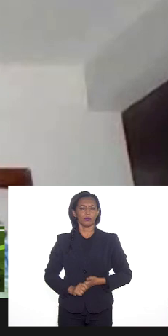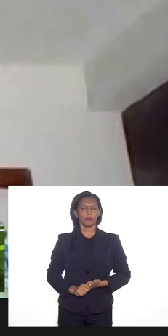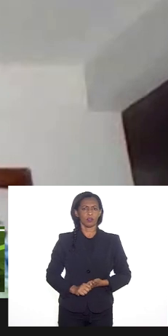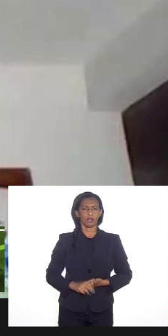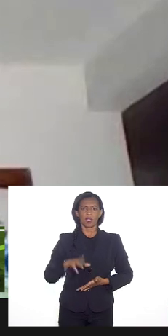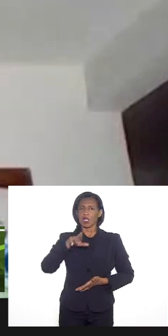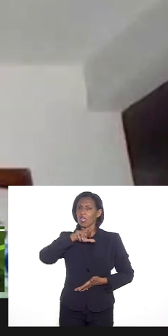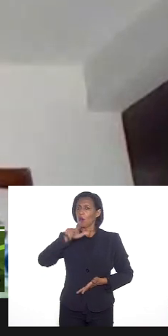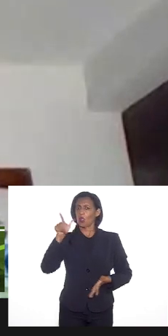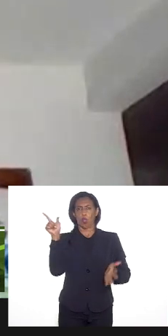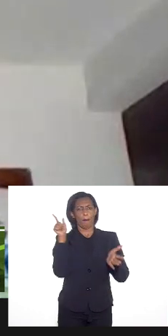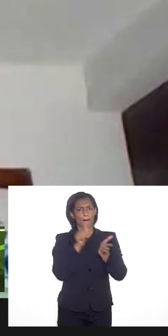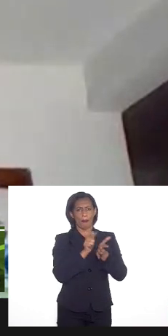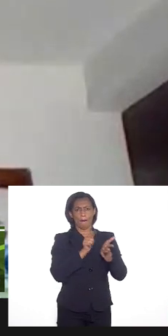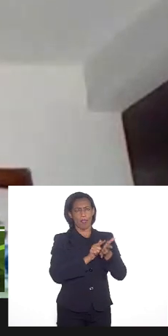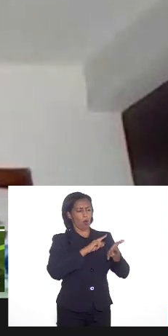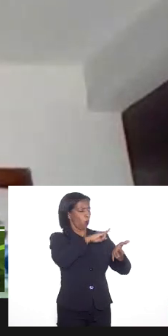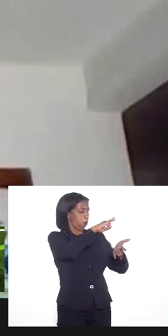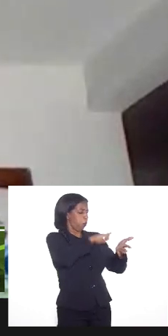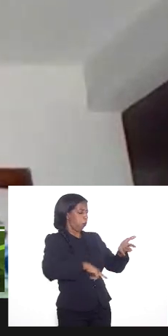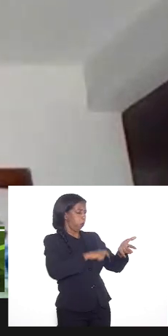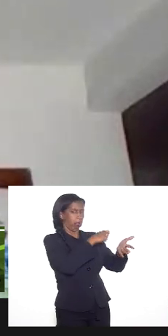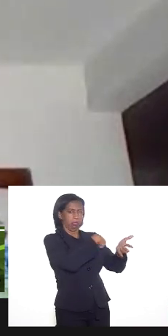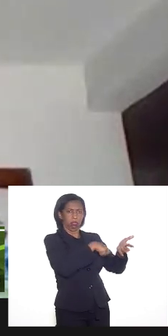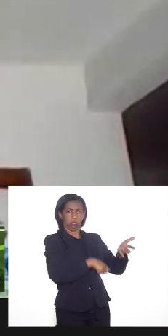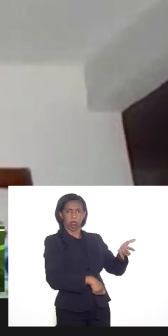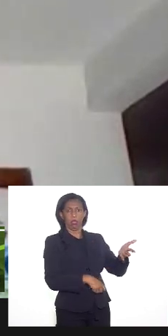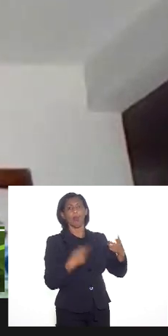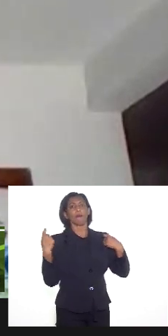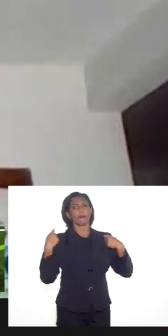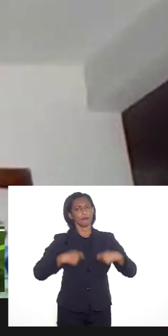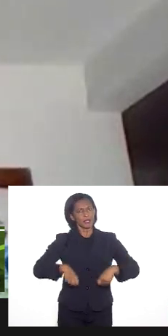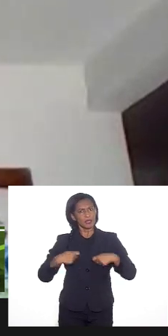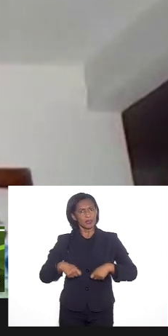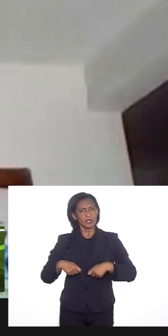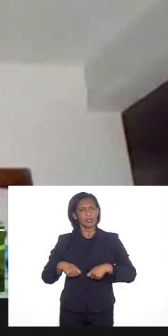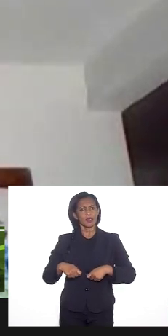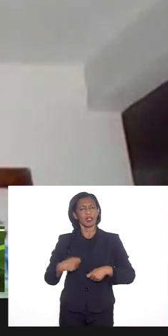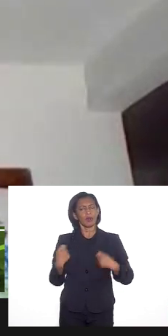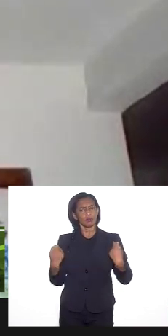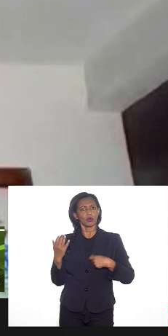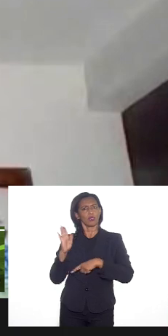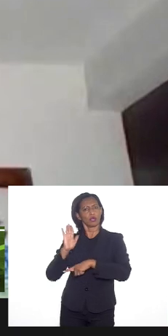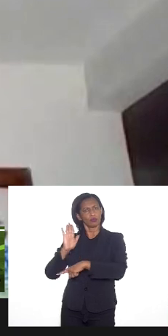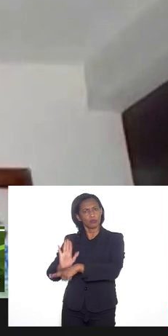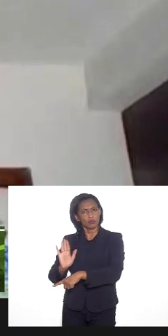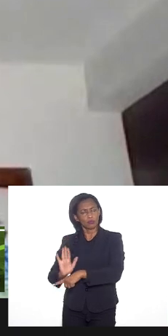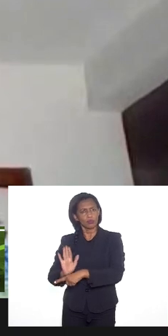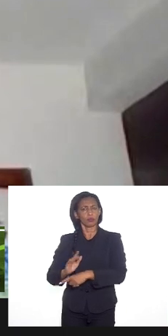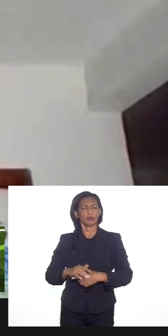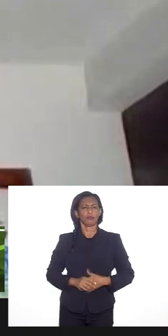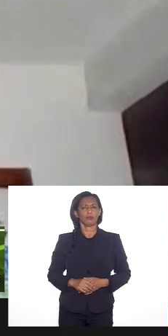fique somente no papel. Precisamos, de fato, esse tipo de reparação, de